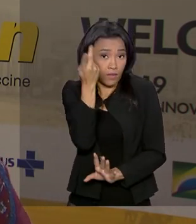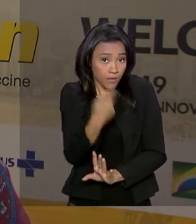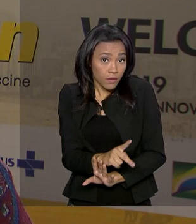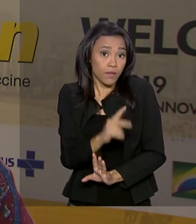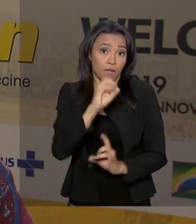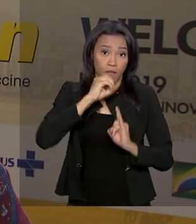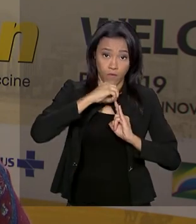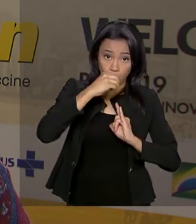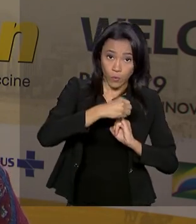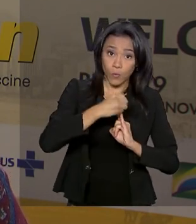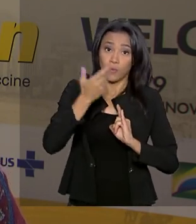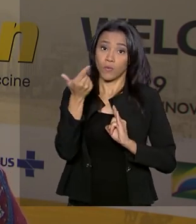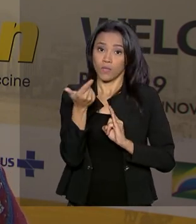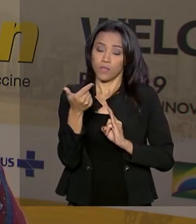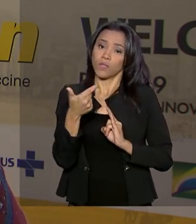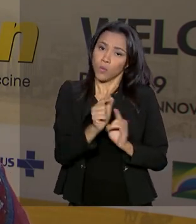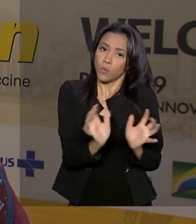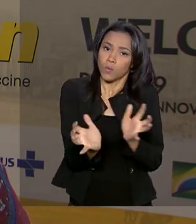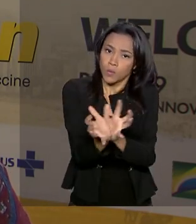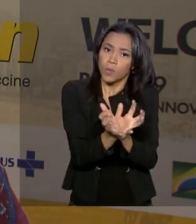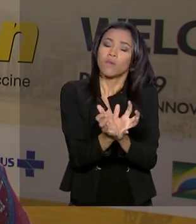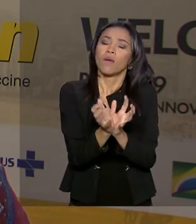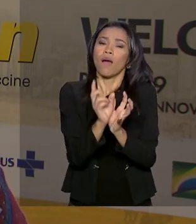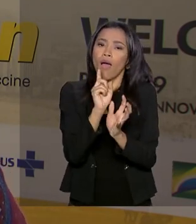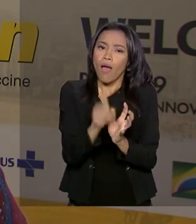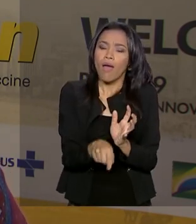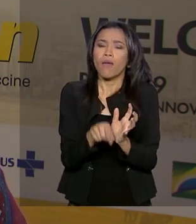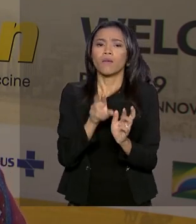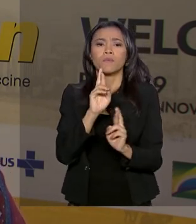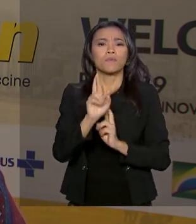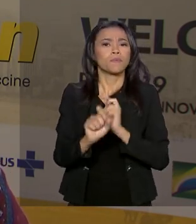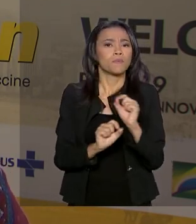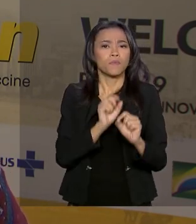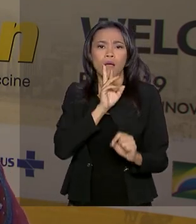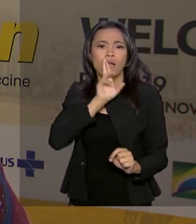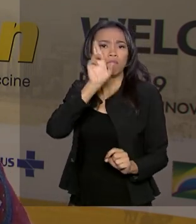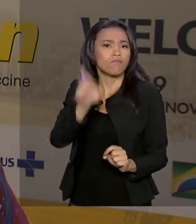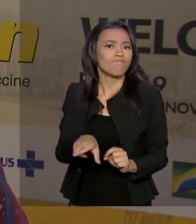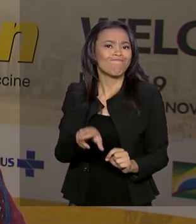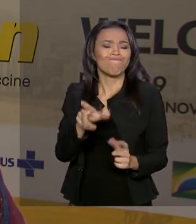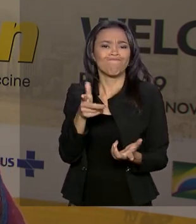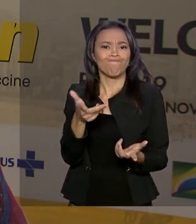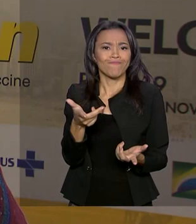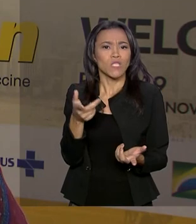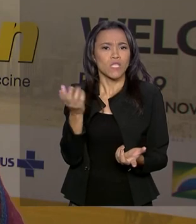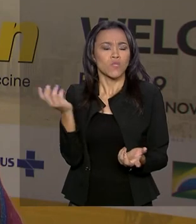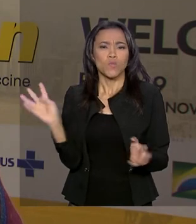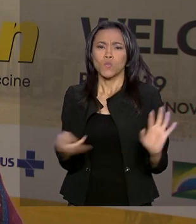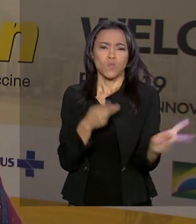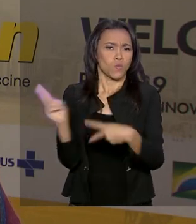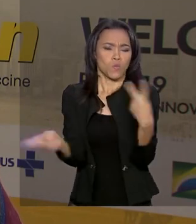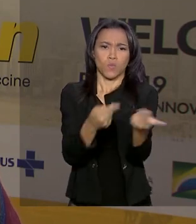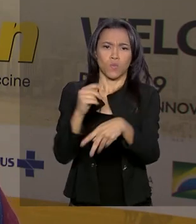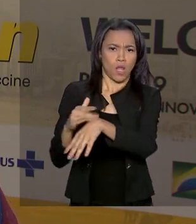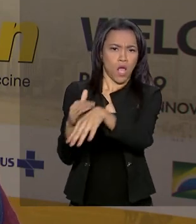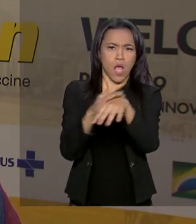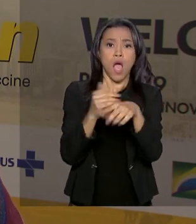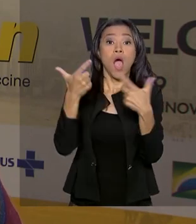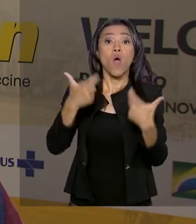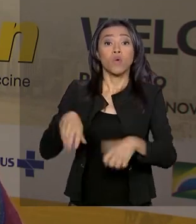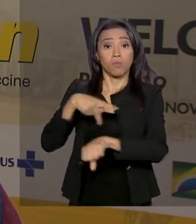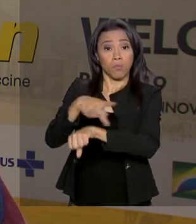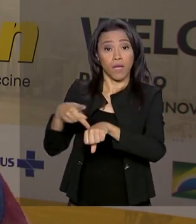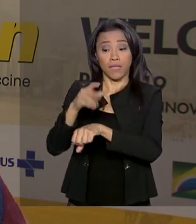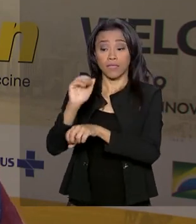Fiocruz atenderam, por exemplo, a um surto muito sério que aconteceu em Angola.